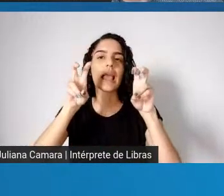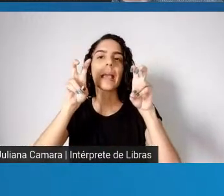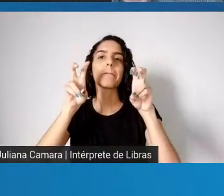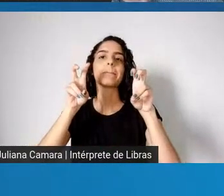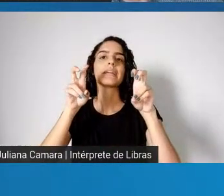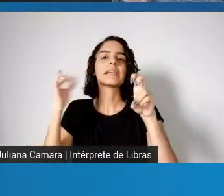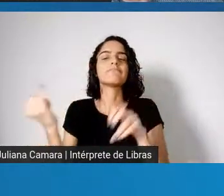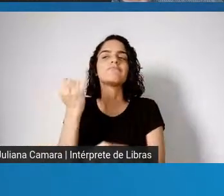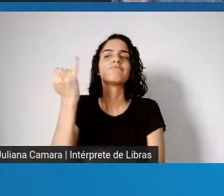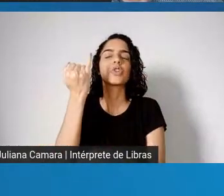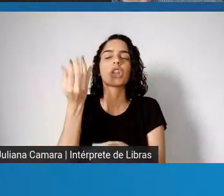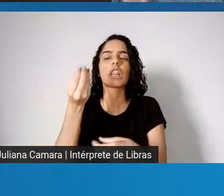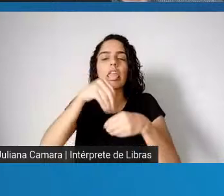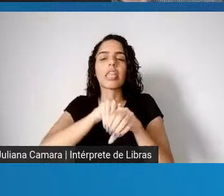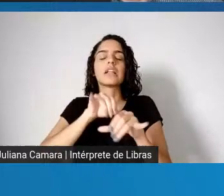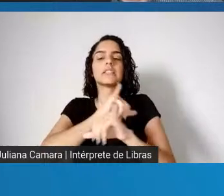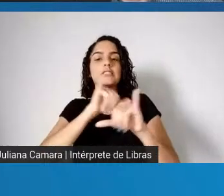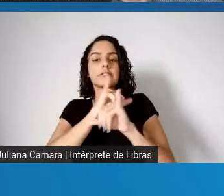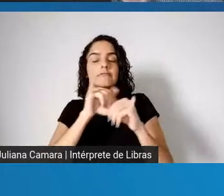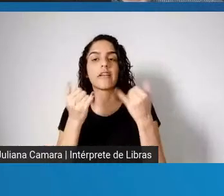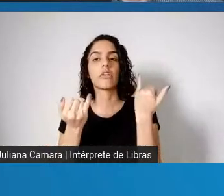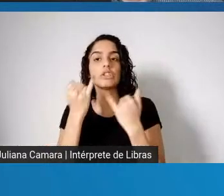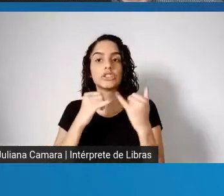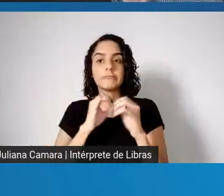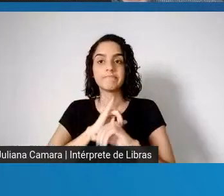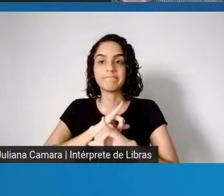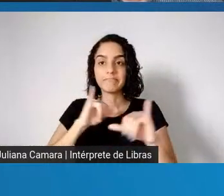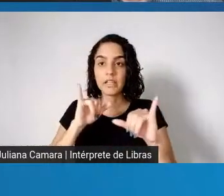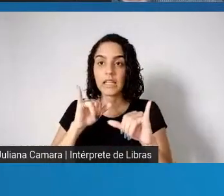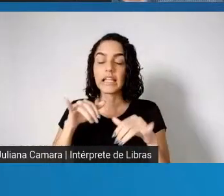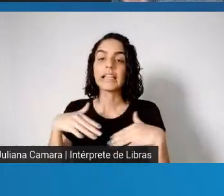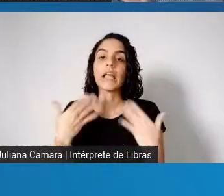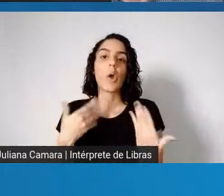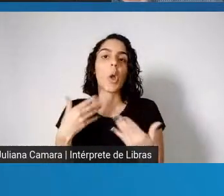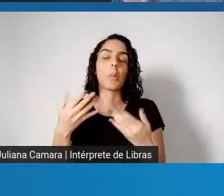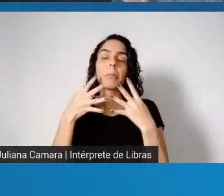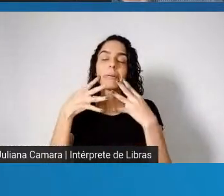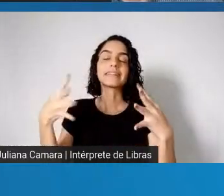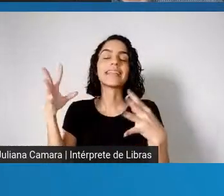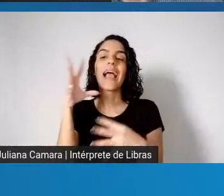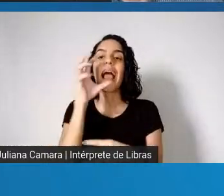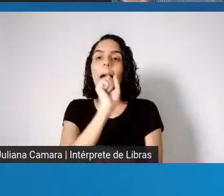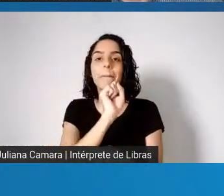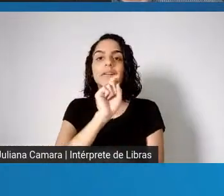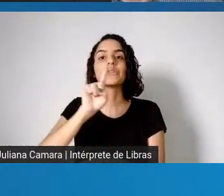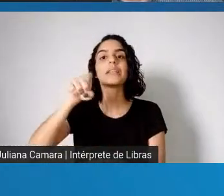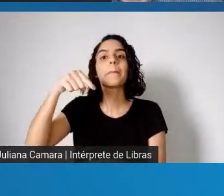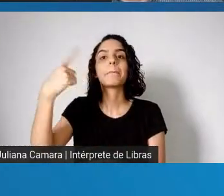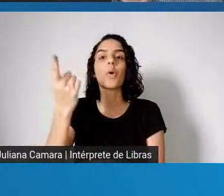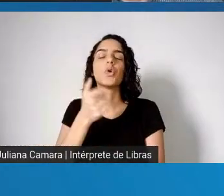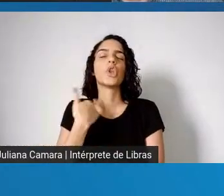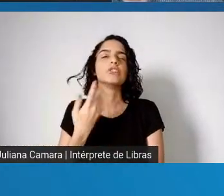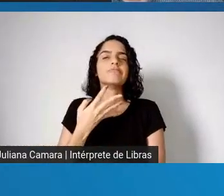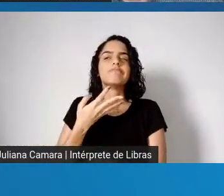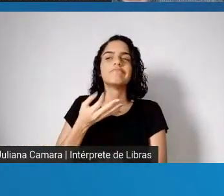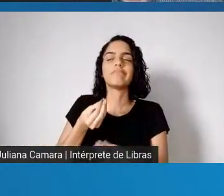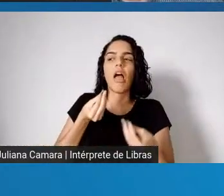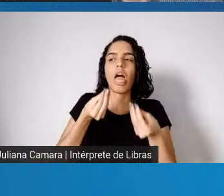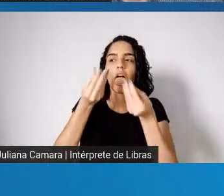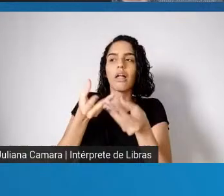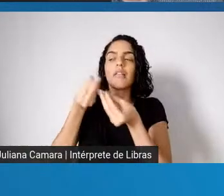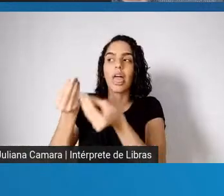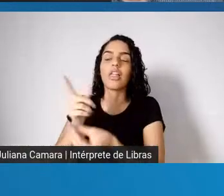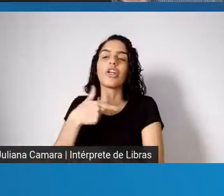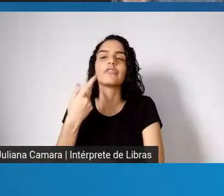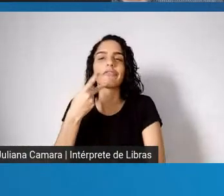informações divulgadas e vou fazer uma breve apresentação e depois, quando a gente passar a palavra, a gente fala um pouco melhor do